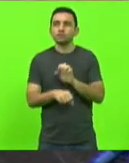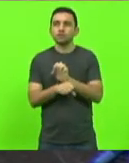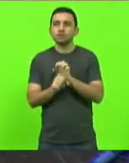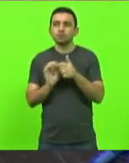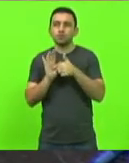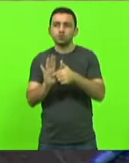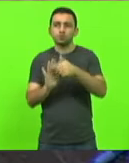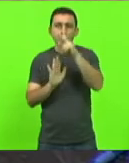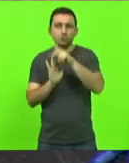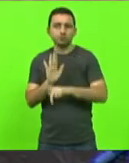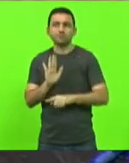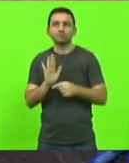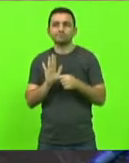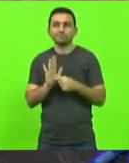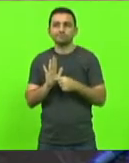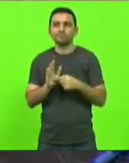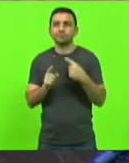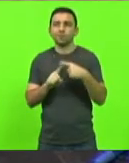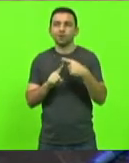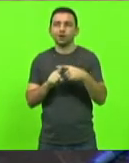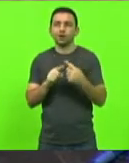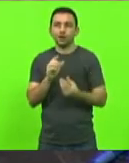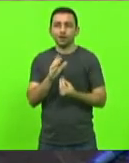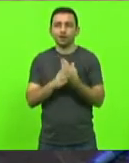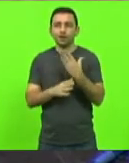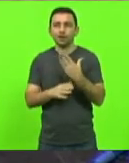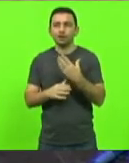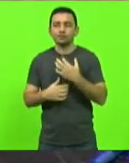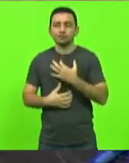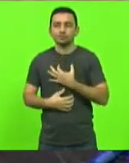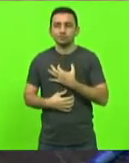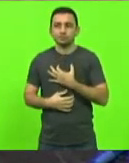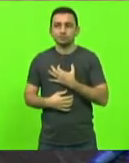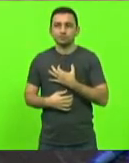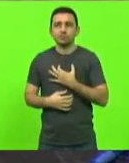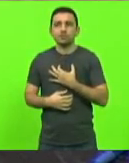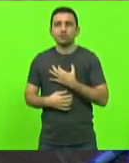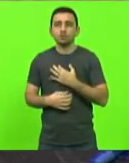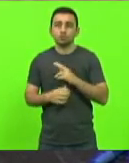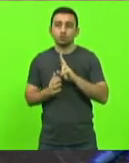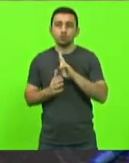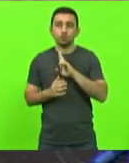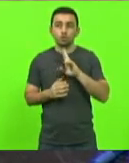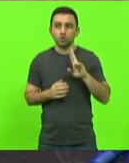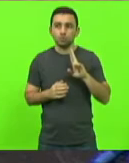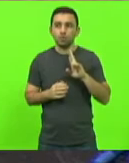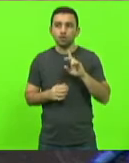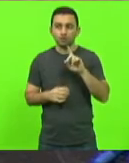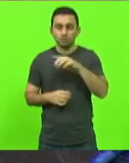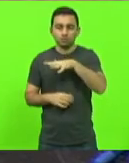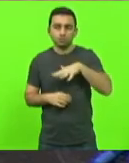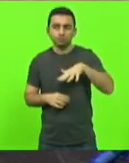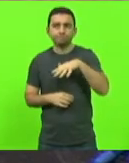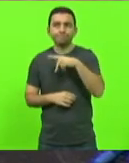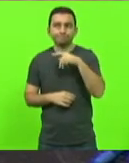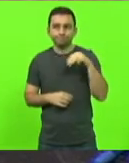justamente pela criação dessa medalha, que ia receber o nome de uma praça no Estado de Santa Catarina.